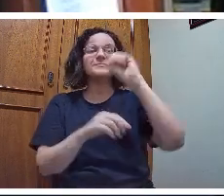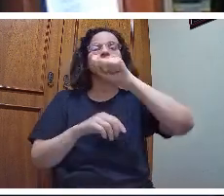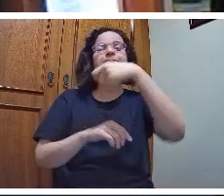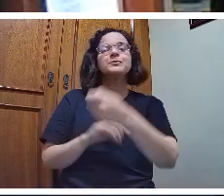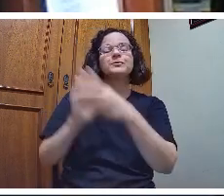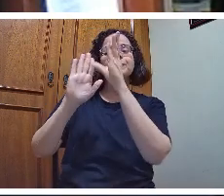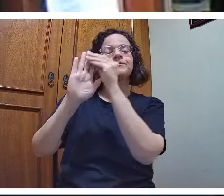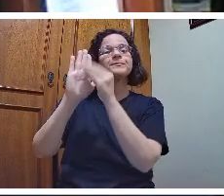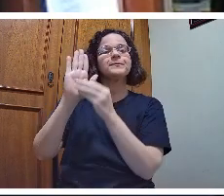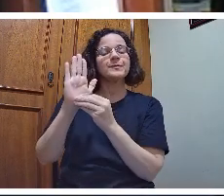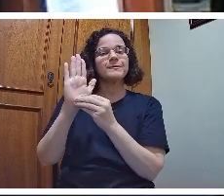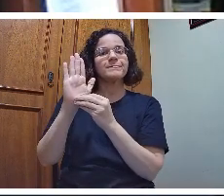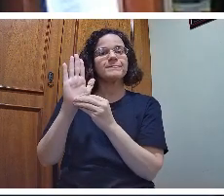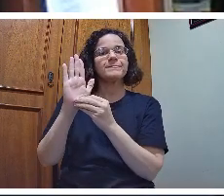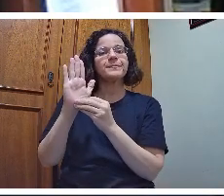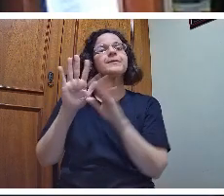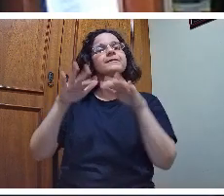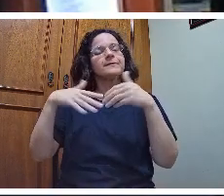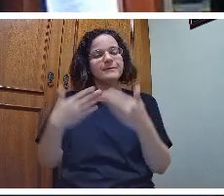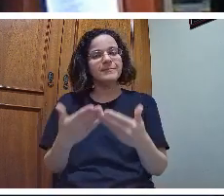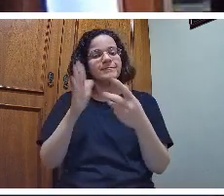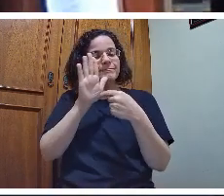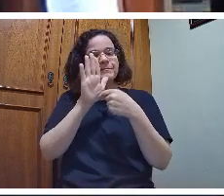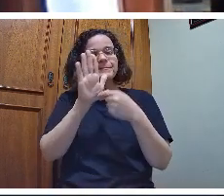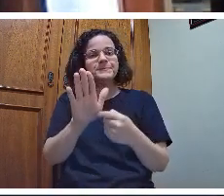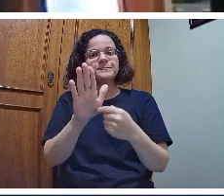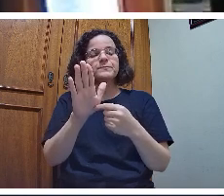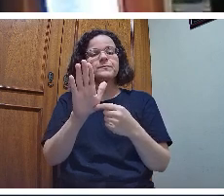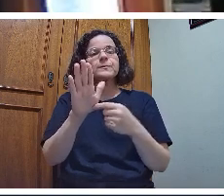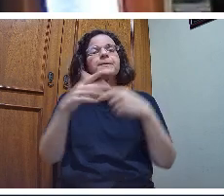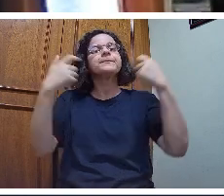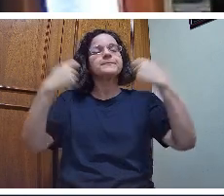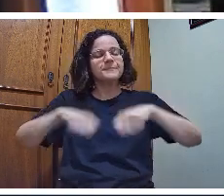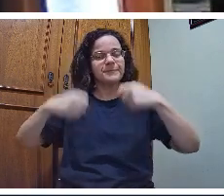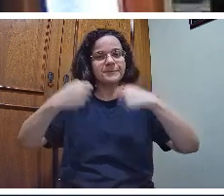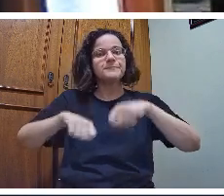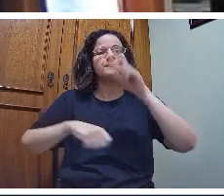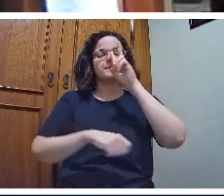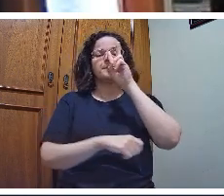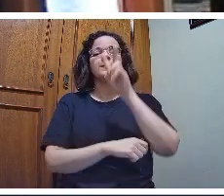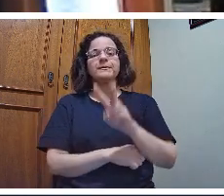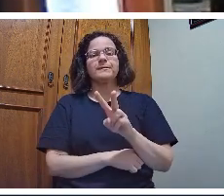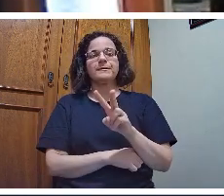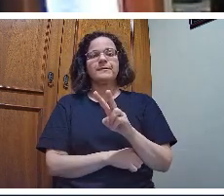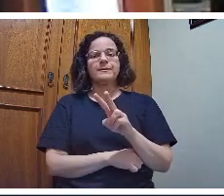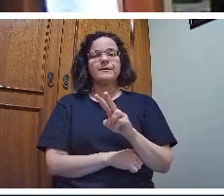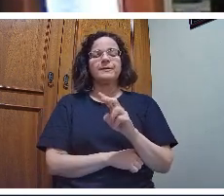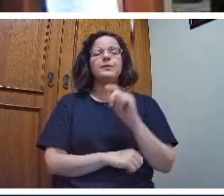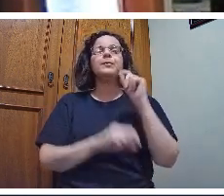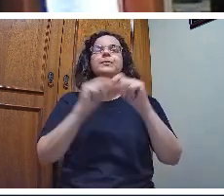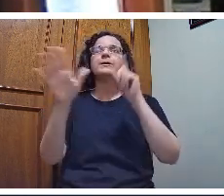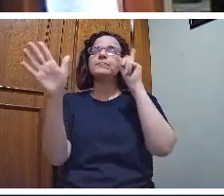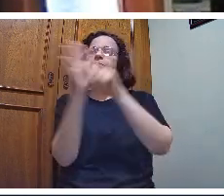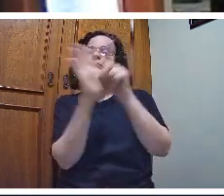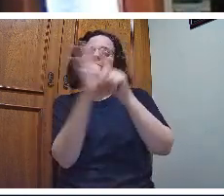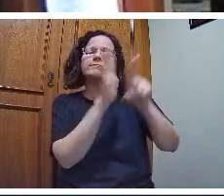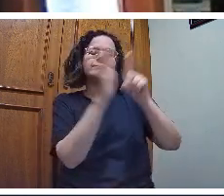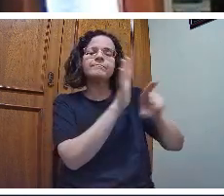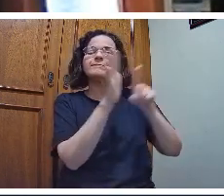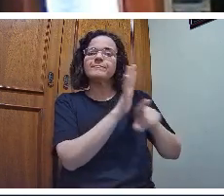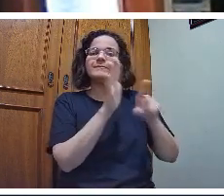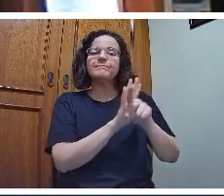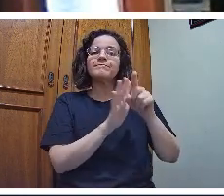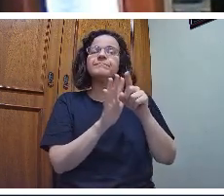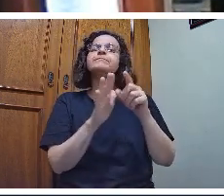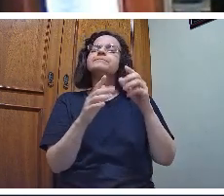vou ministrar? E isto, a gente tem que levar em conta o aspecto de questionar, de